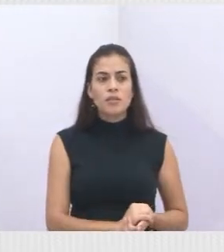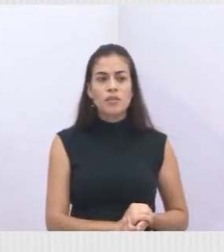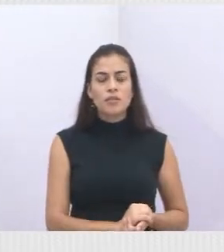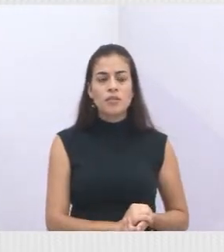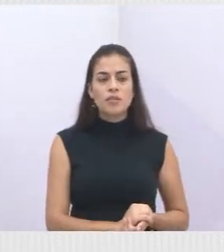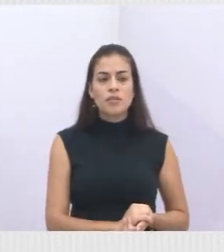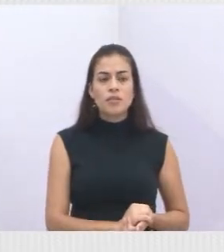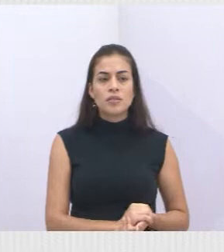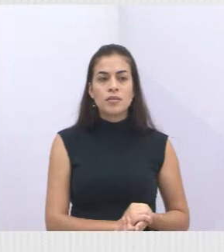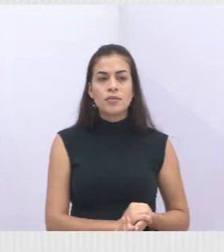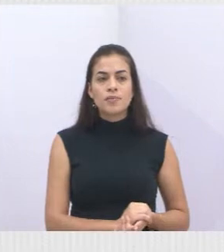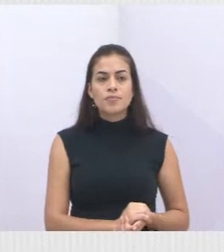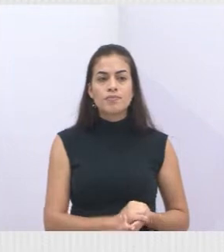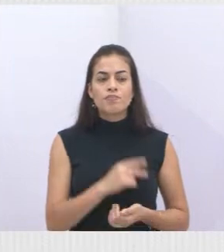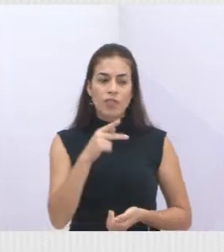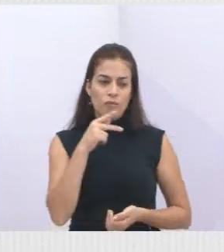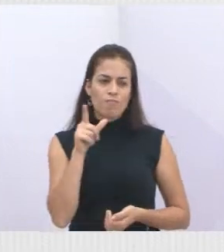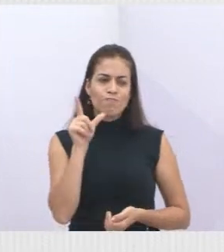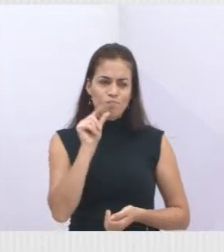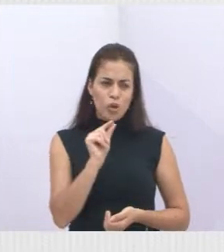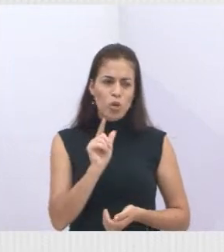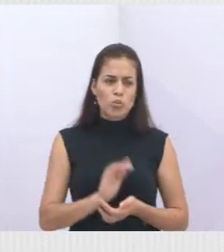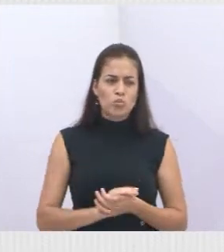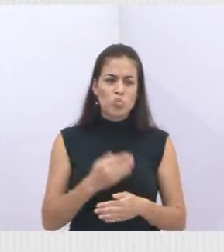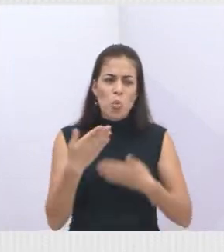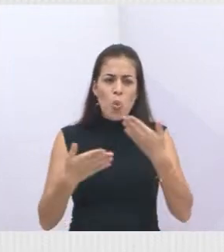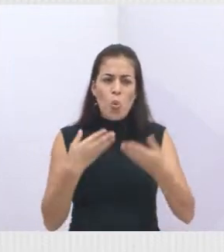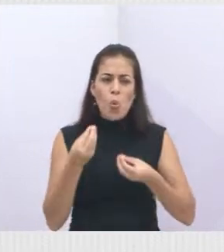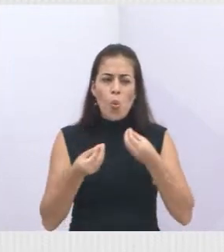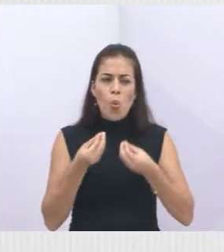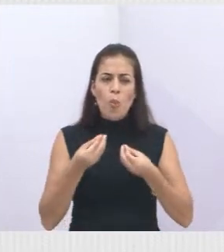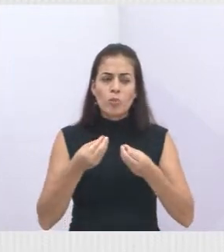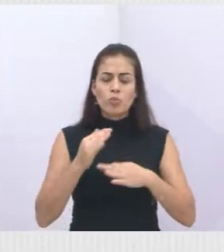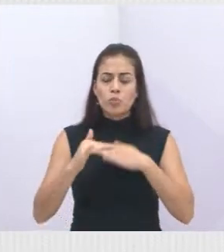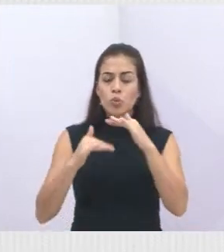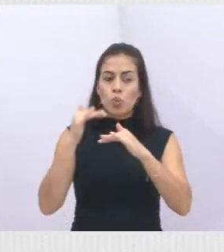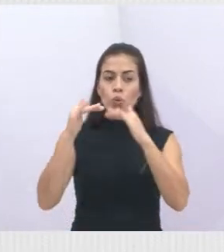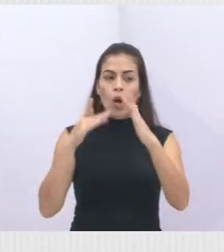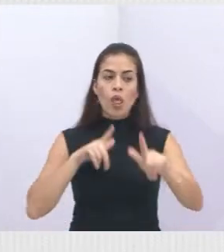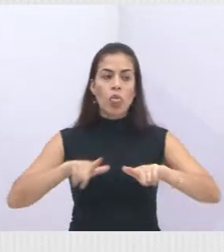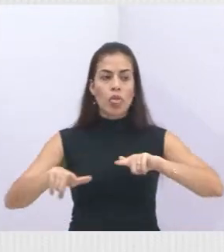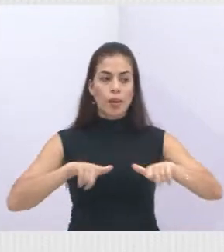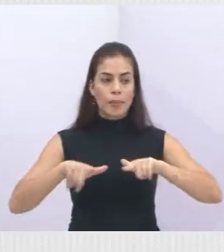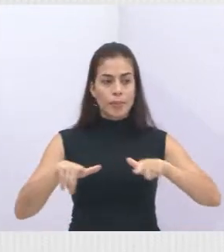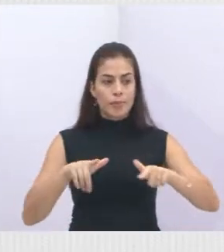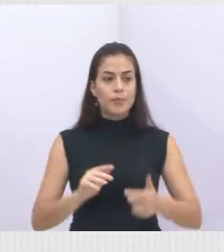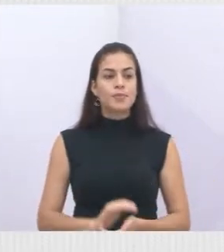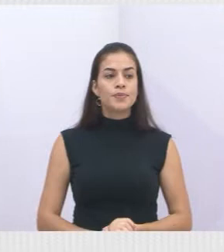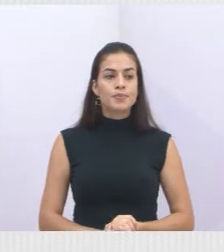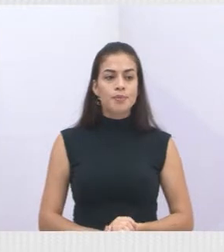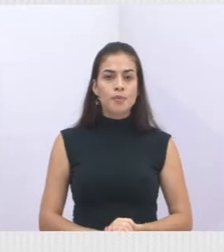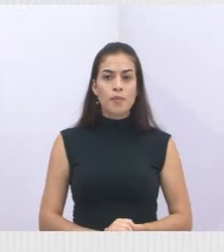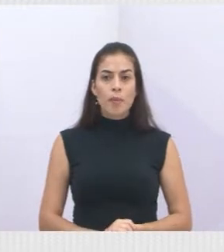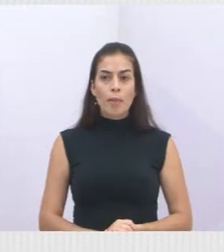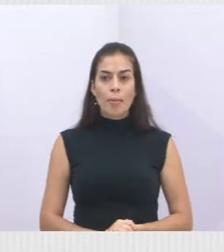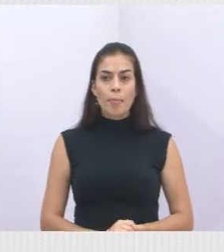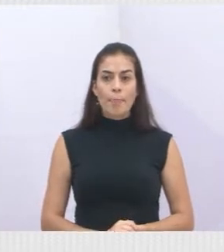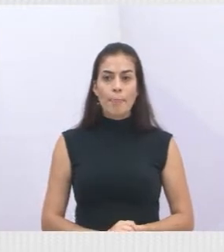sobre a proposta, de como desenvolver esse trabalho. Aí pode passar o próximo, por favor?